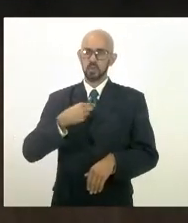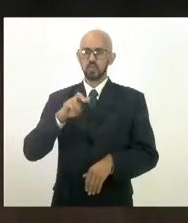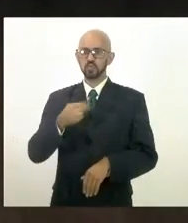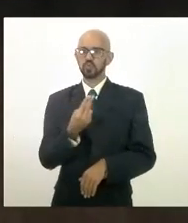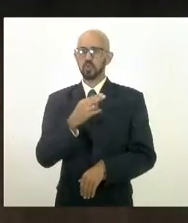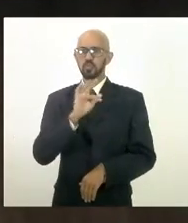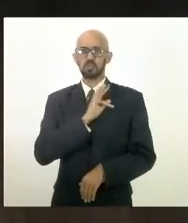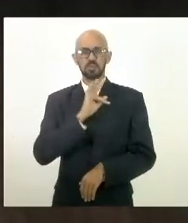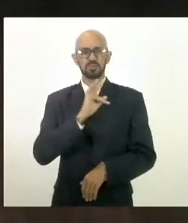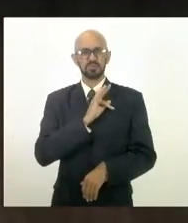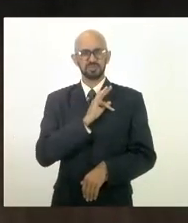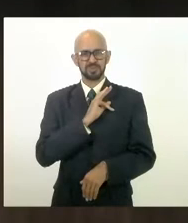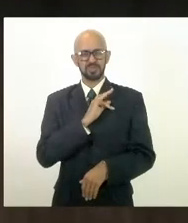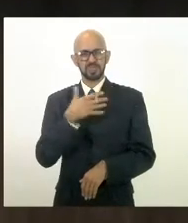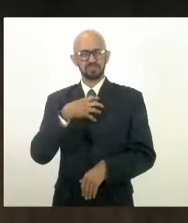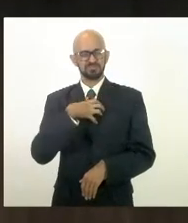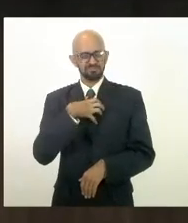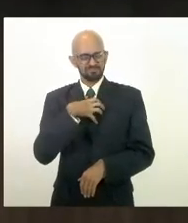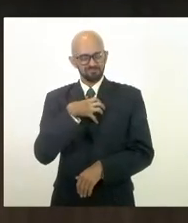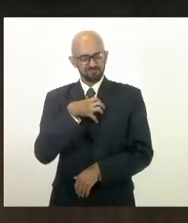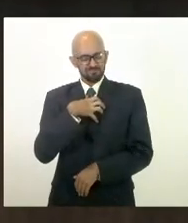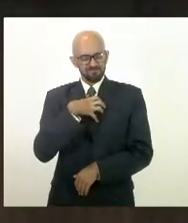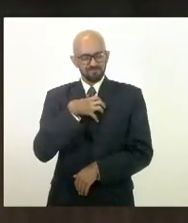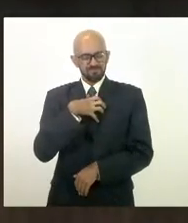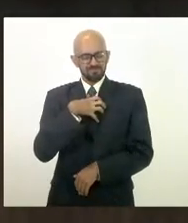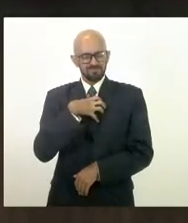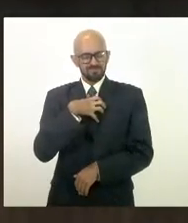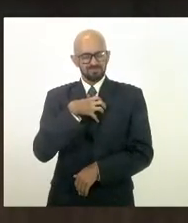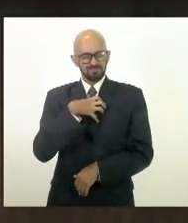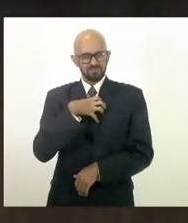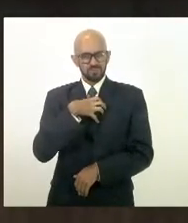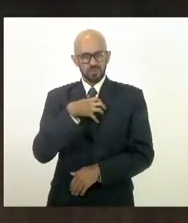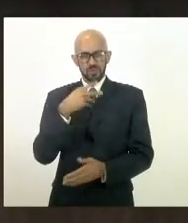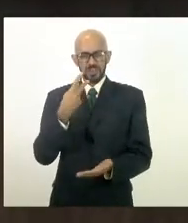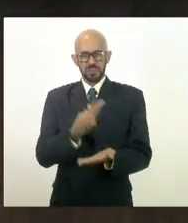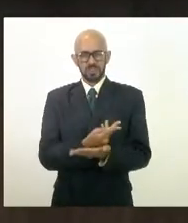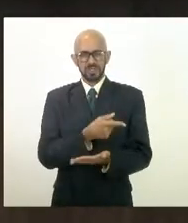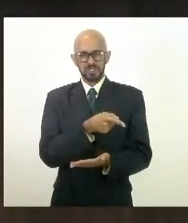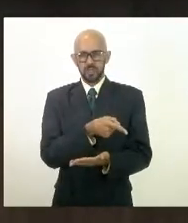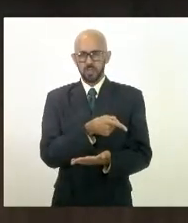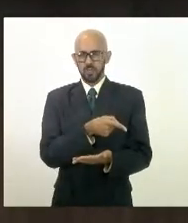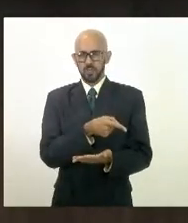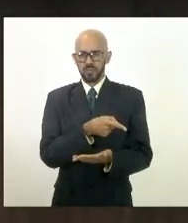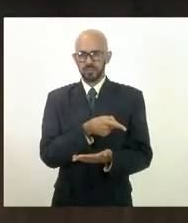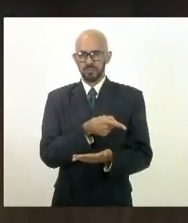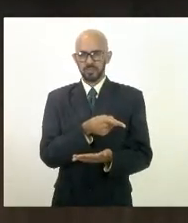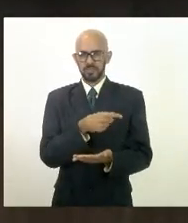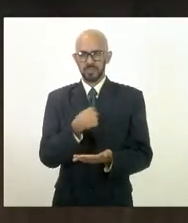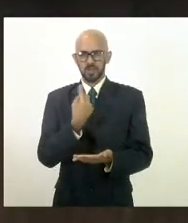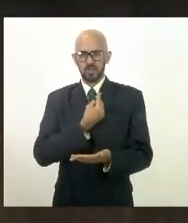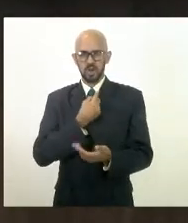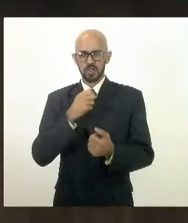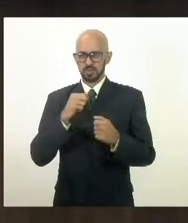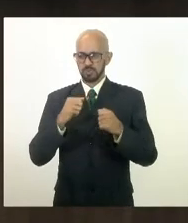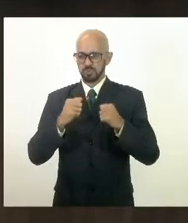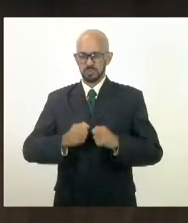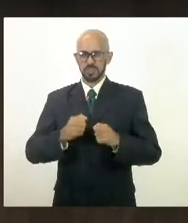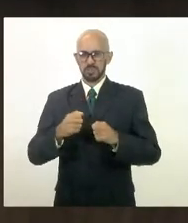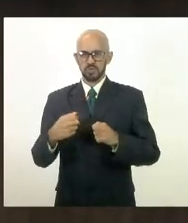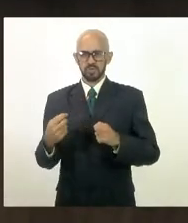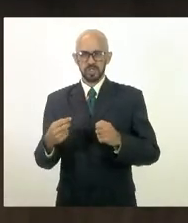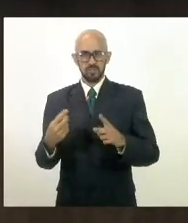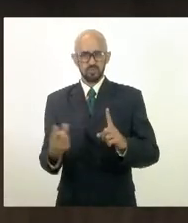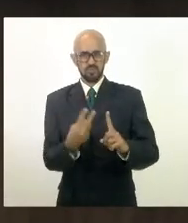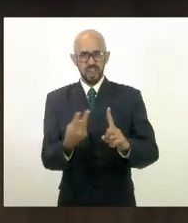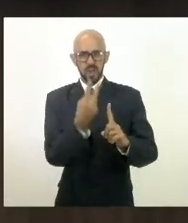muito comovido com aquela situação que cada vez mais nós possamos valorizar os nossos policiais os